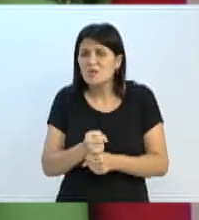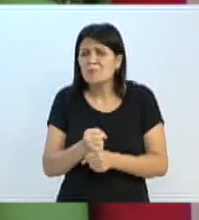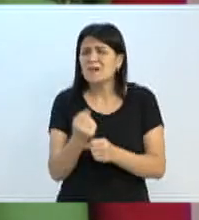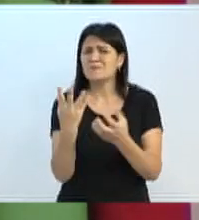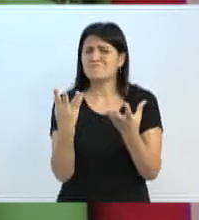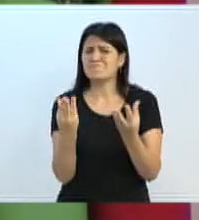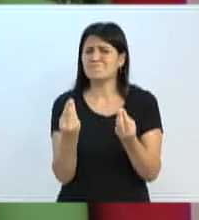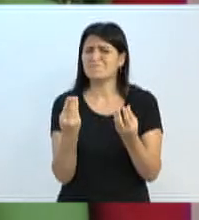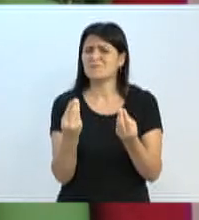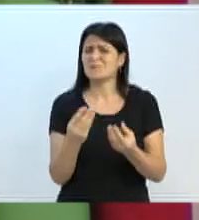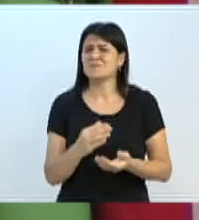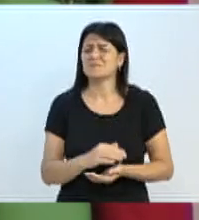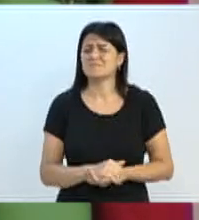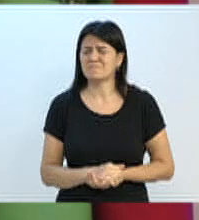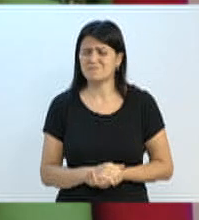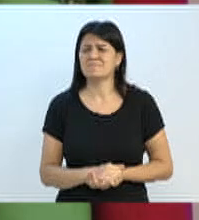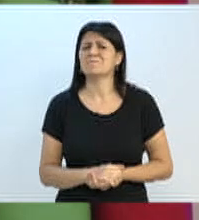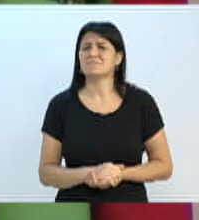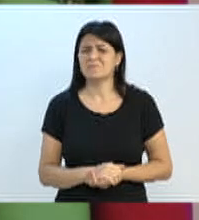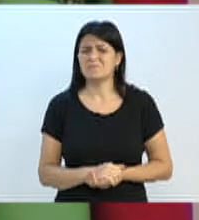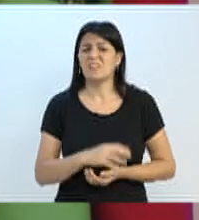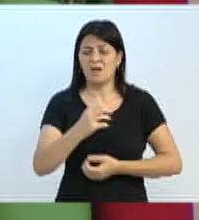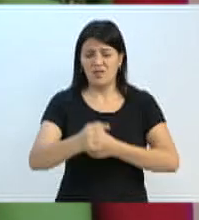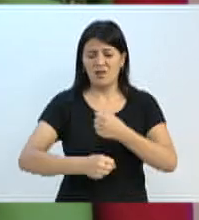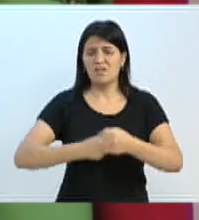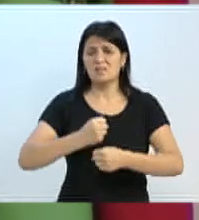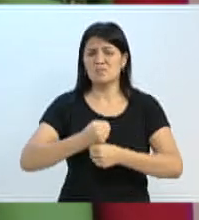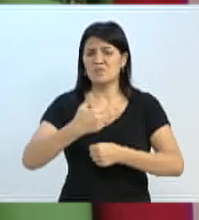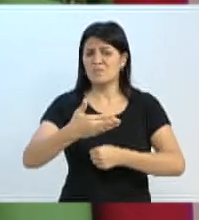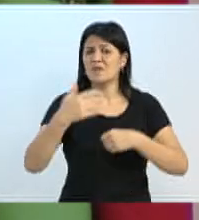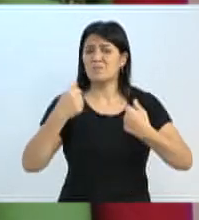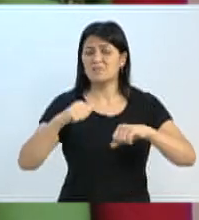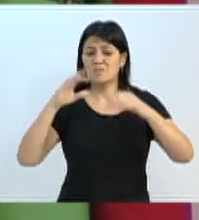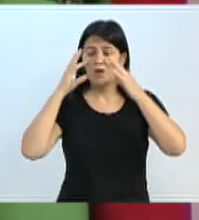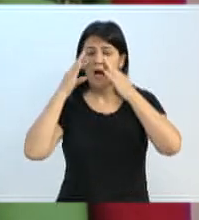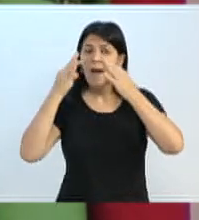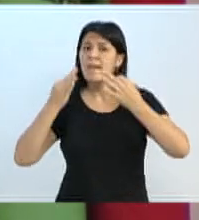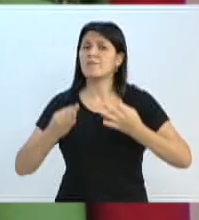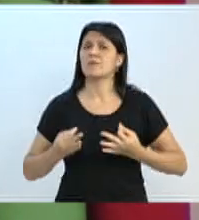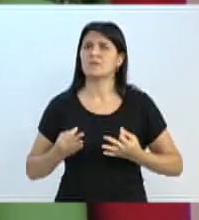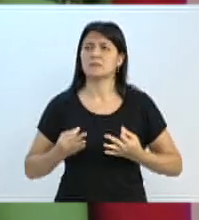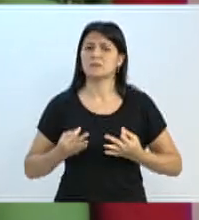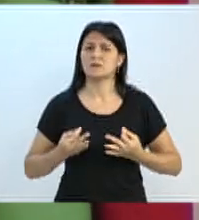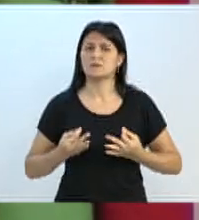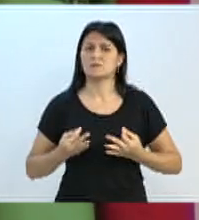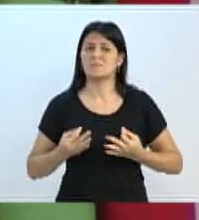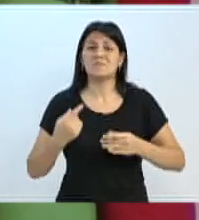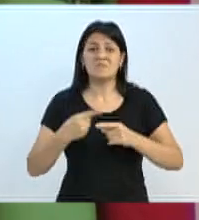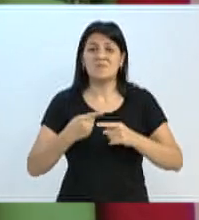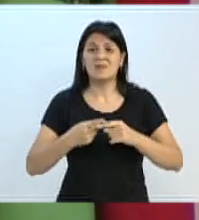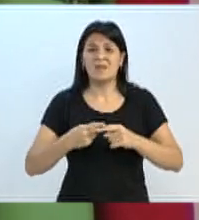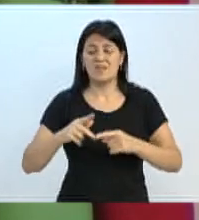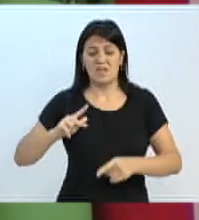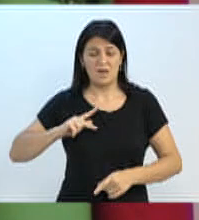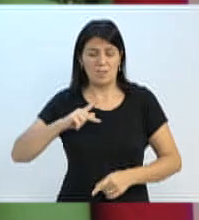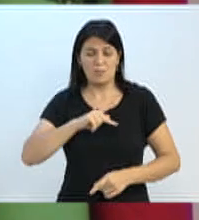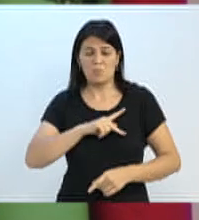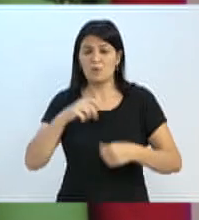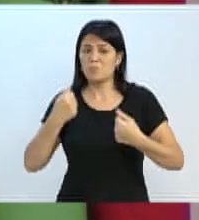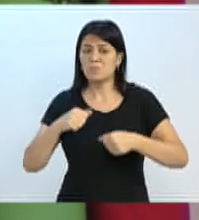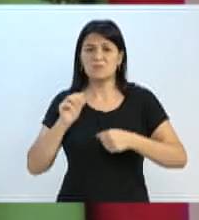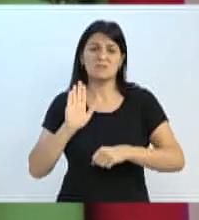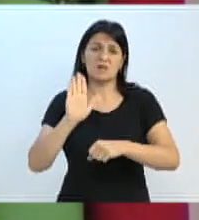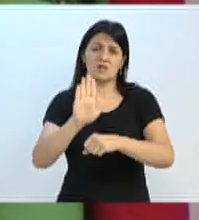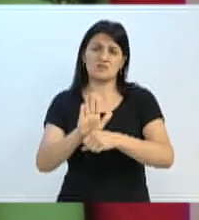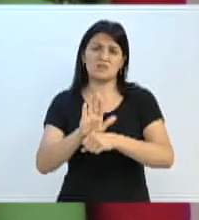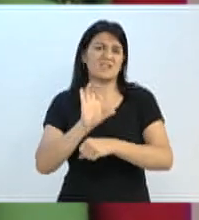temos que rever para o próximo ano e dar uma atenção especial nesse sentido, porque a rede pública é obrigada a ajudar a tratar, não só a